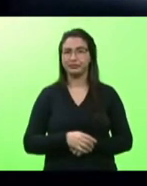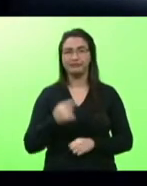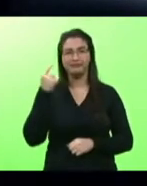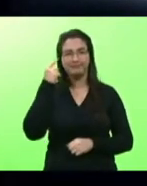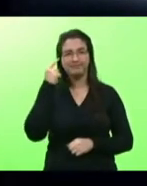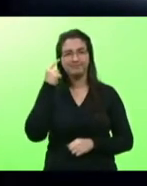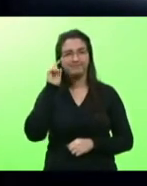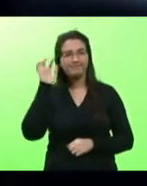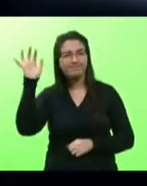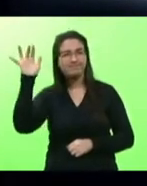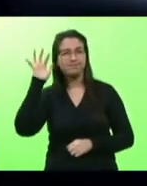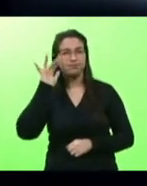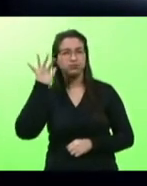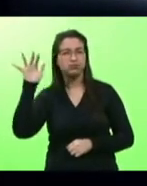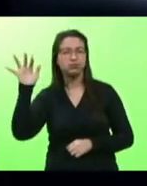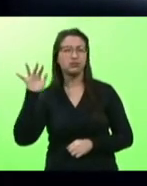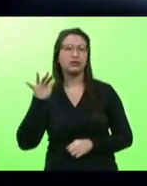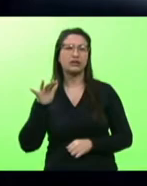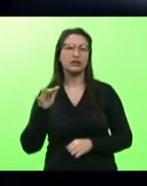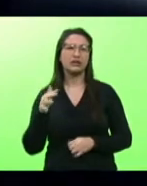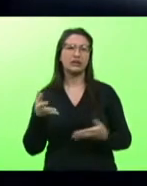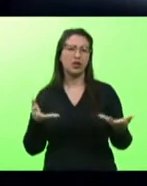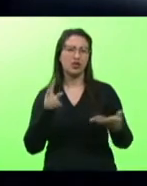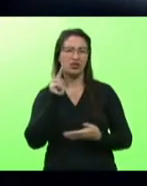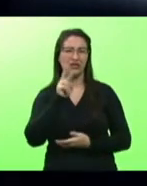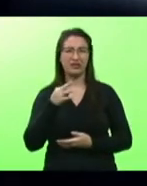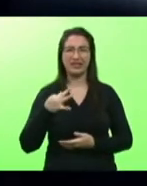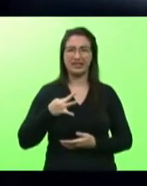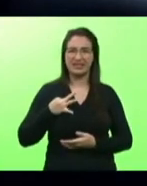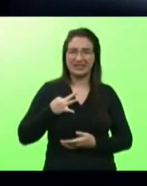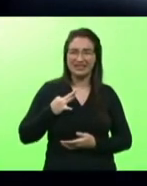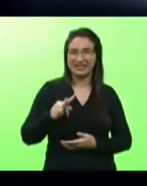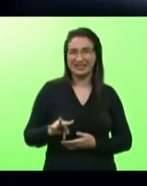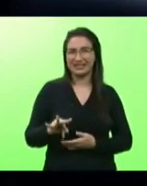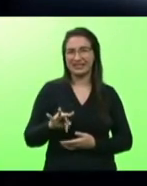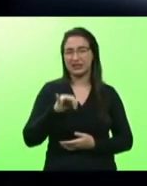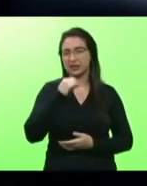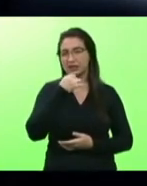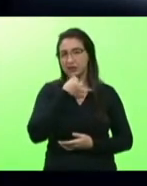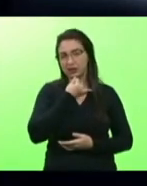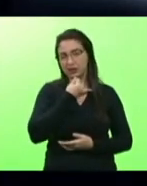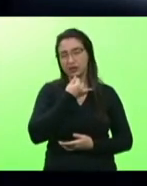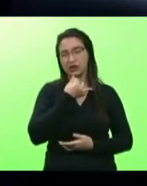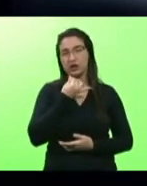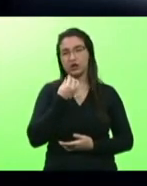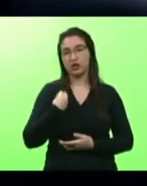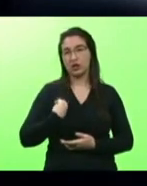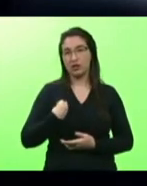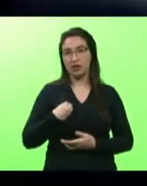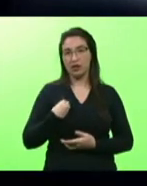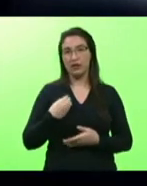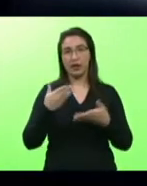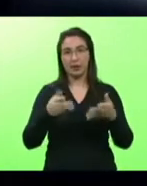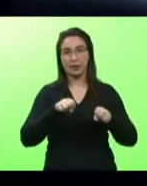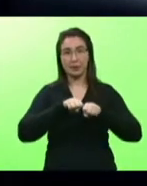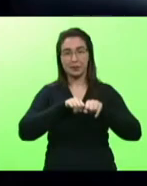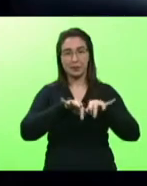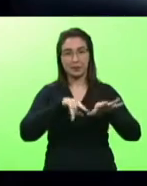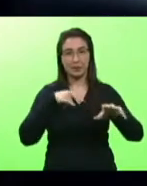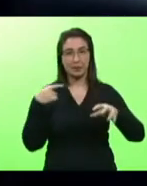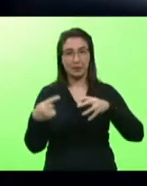momento doloroso em que estamos passando com essa pandemia com esta